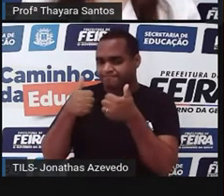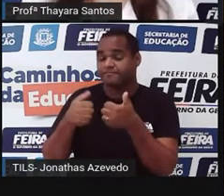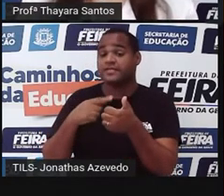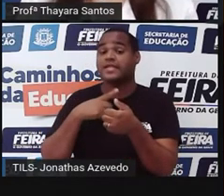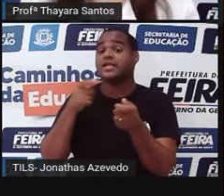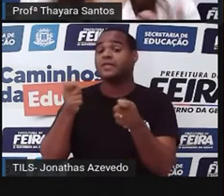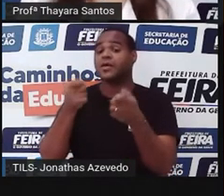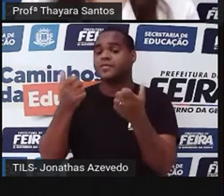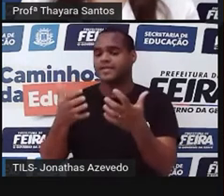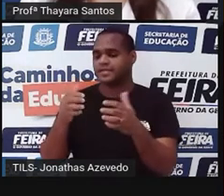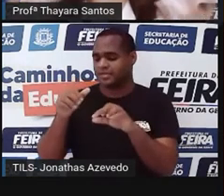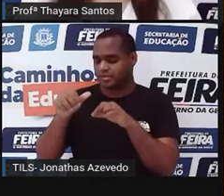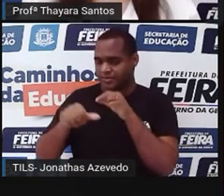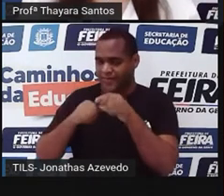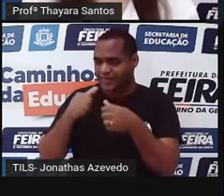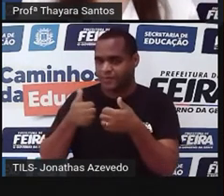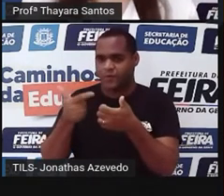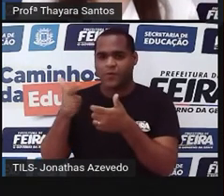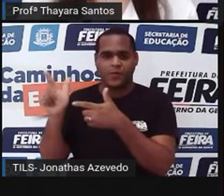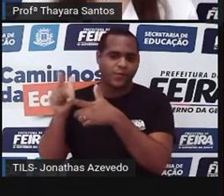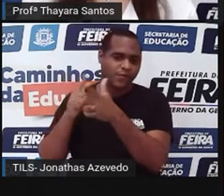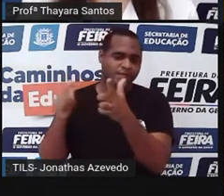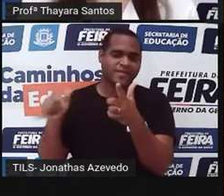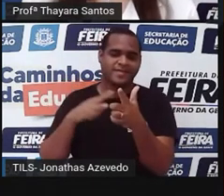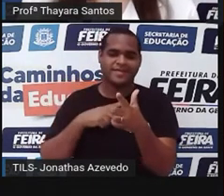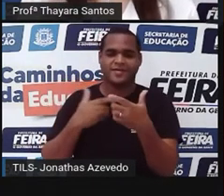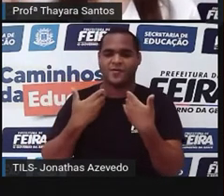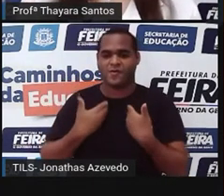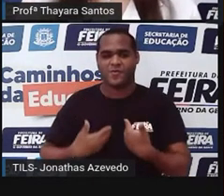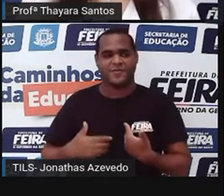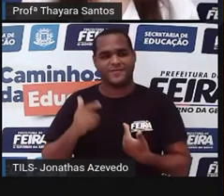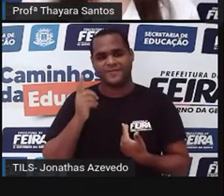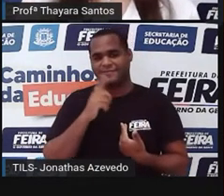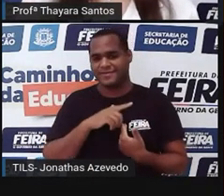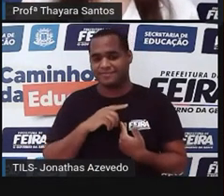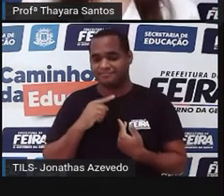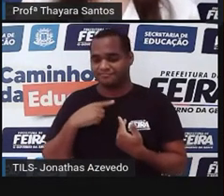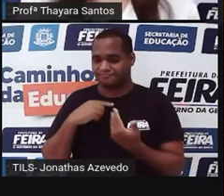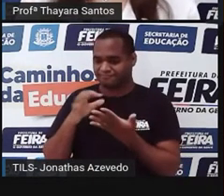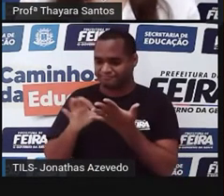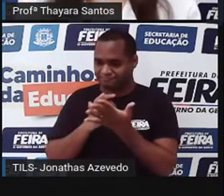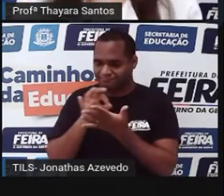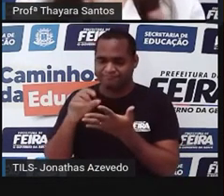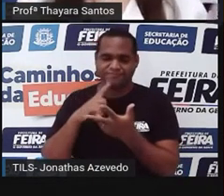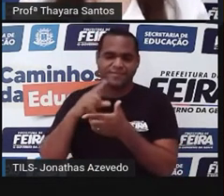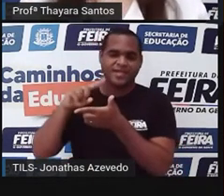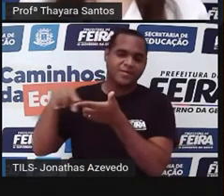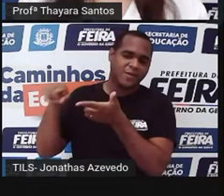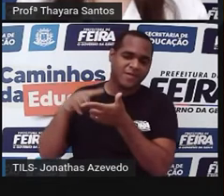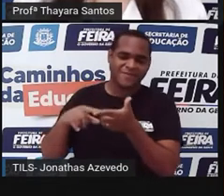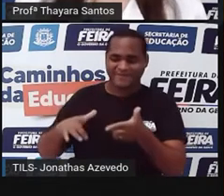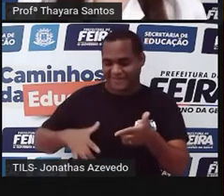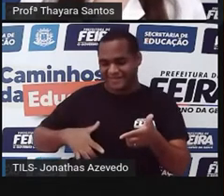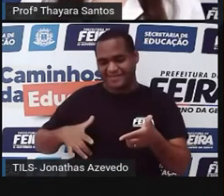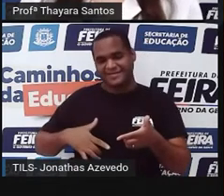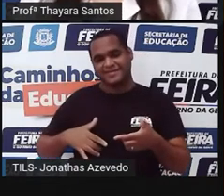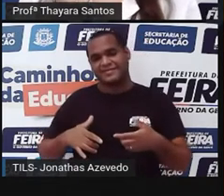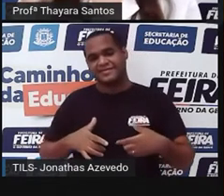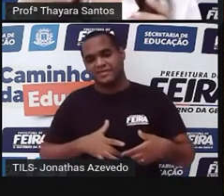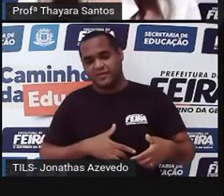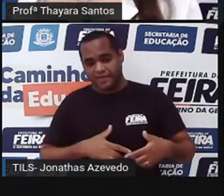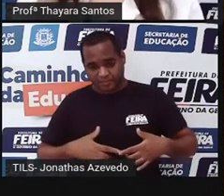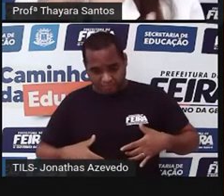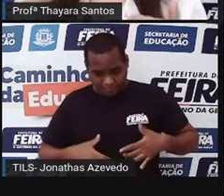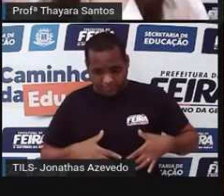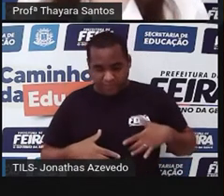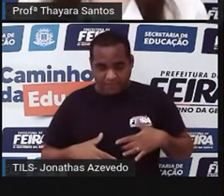a capacidade de se transformar em qualquer outra célula do nosso corpo. Então, eu pego uma célula-tronco, tô com um problema ali no fígado, aquela célula-tronco, ela